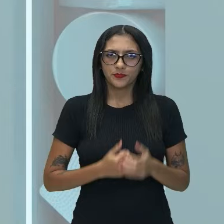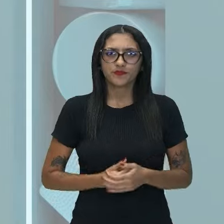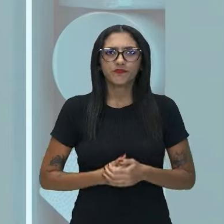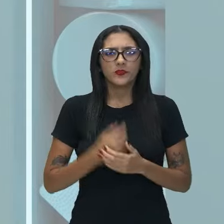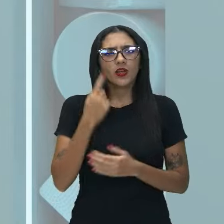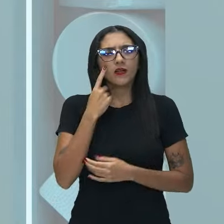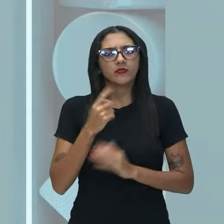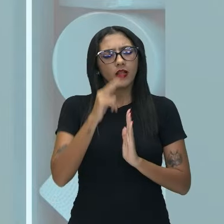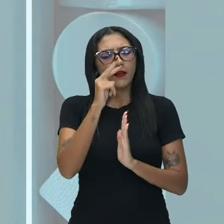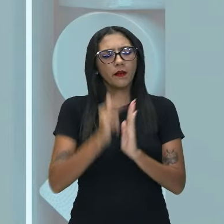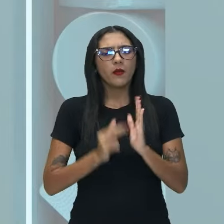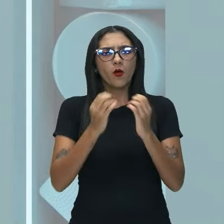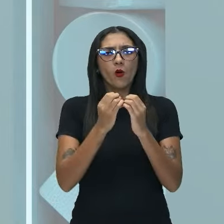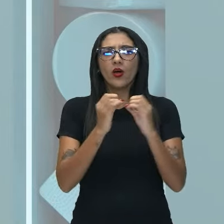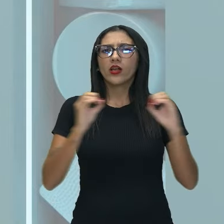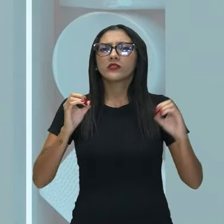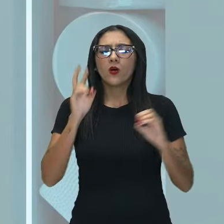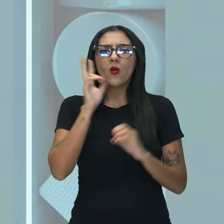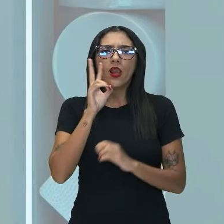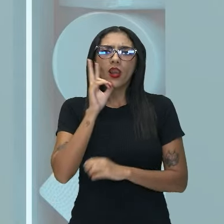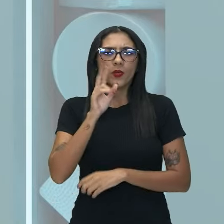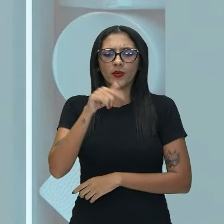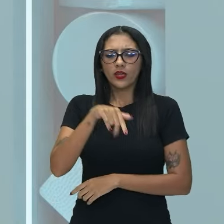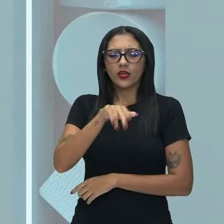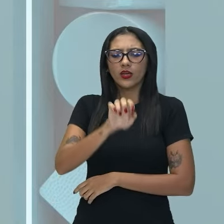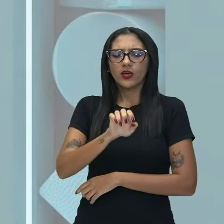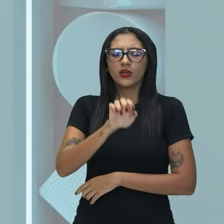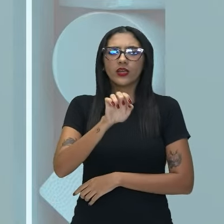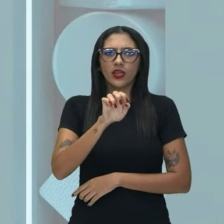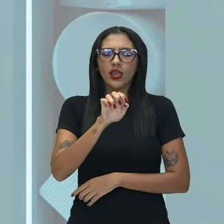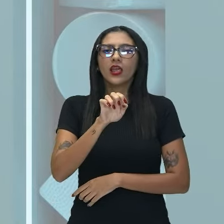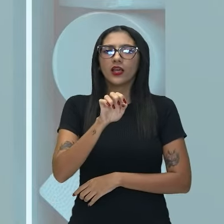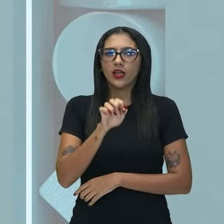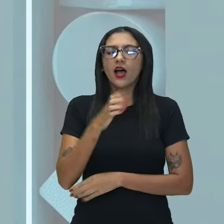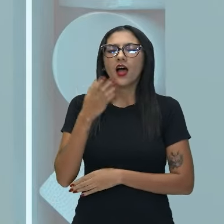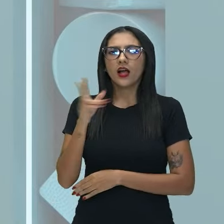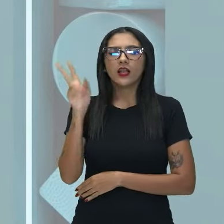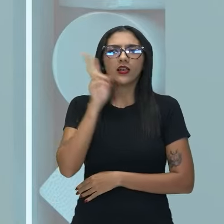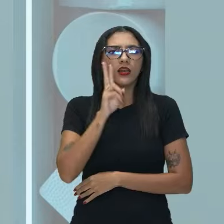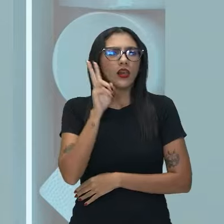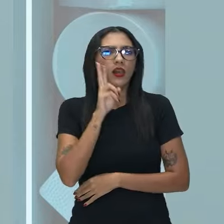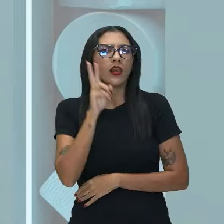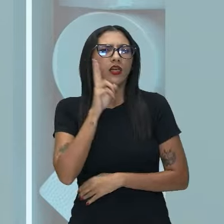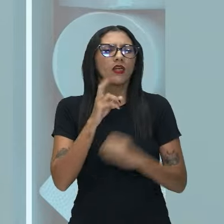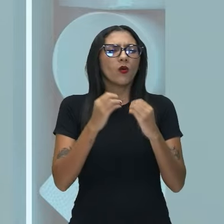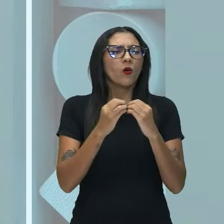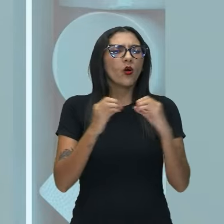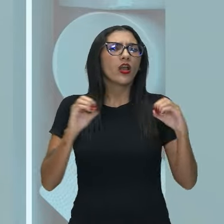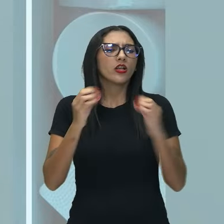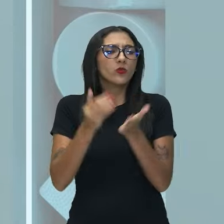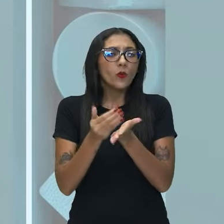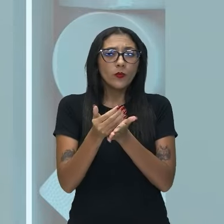que, lembra, ah, minha oração subordinada começa no que, a menos que, tiver uma